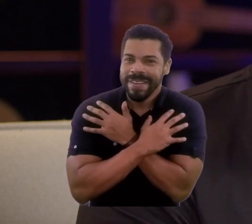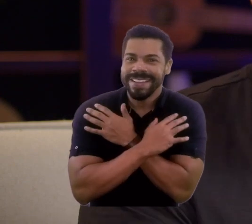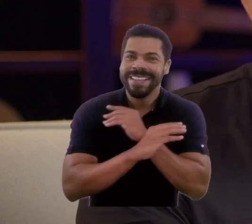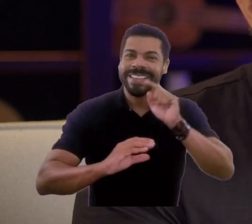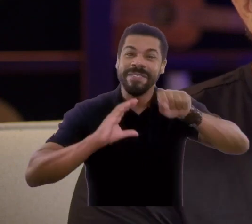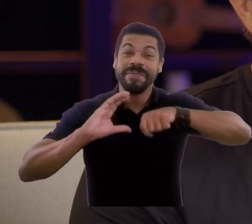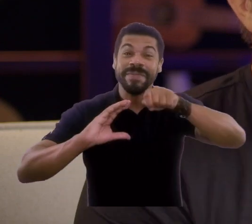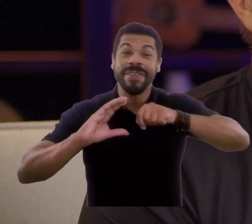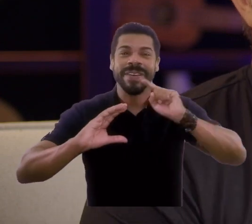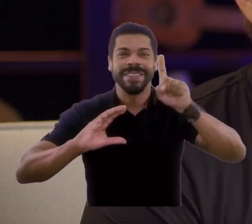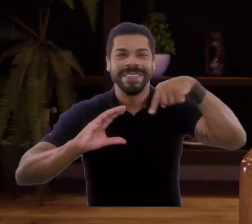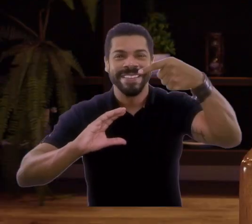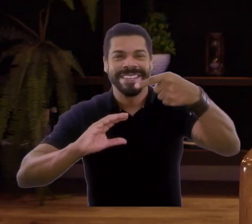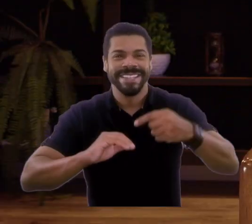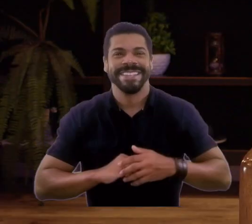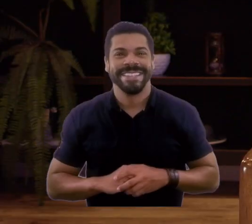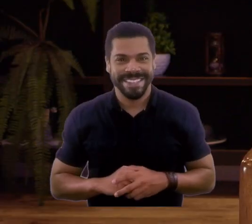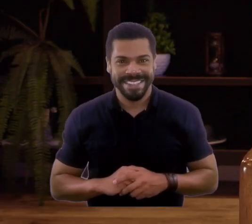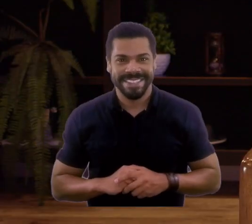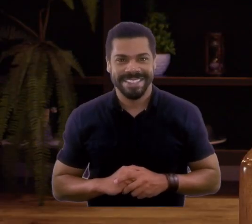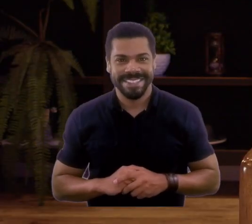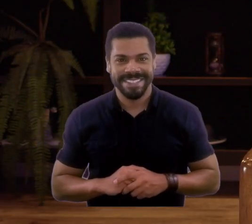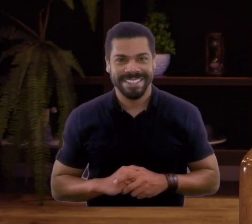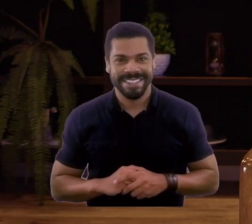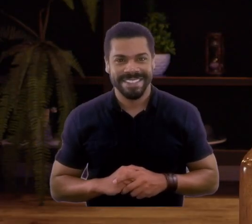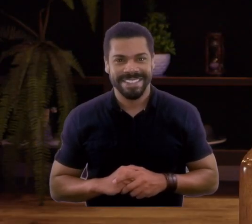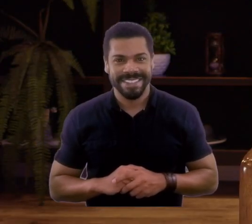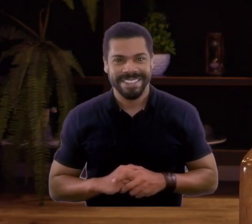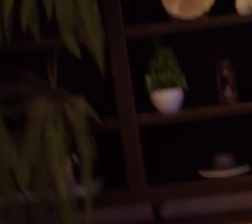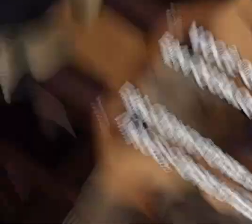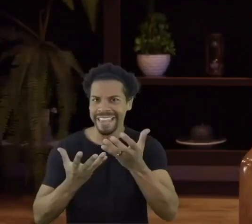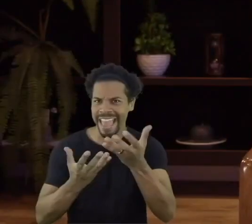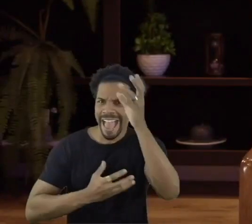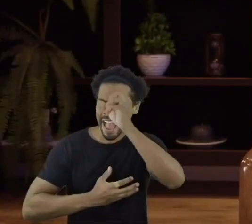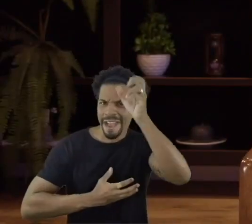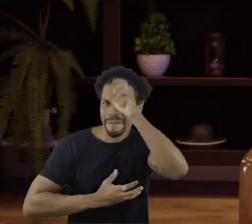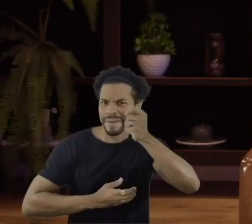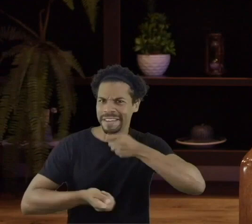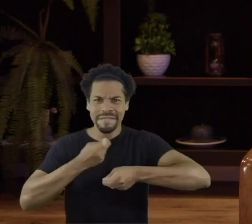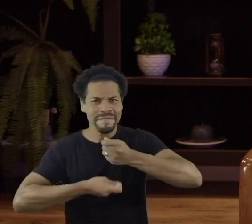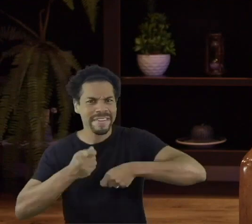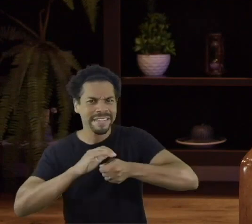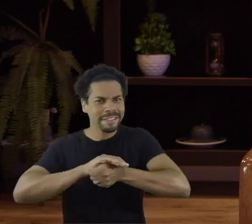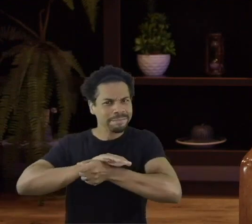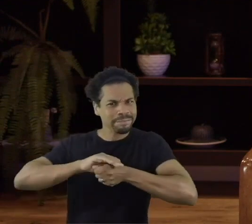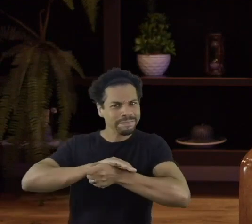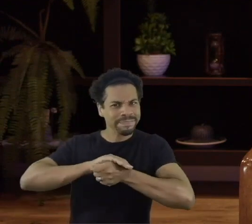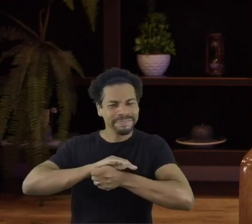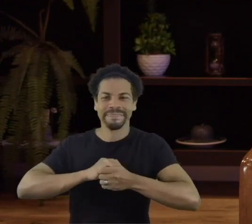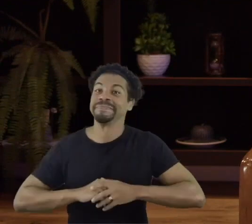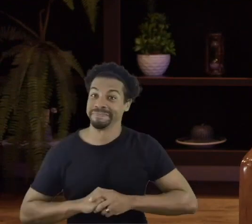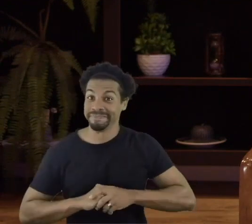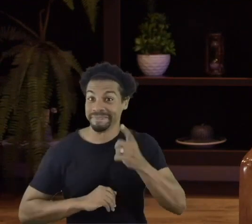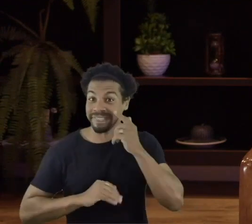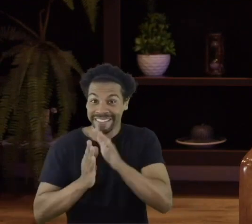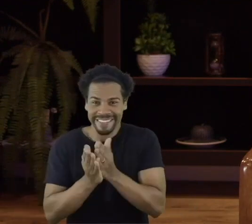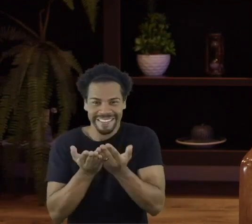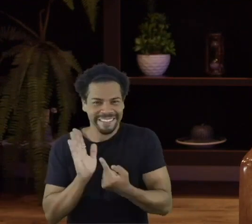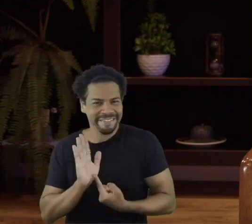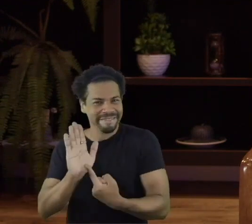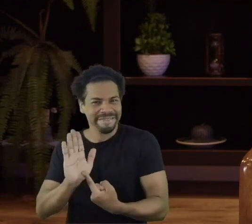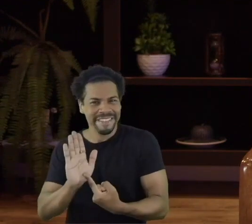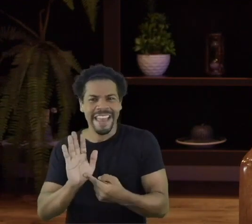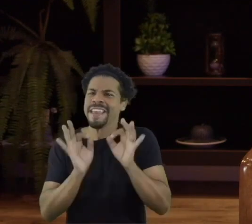hoje e para o longo prazo. Um grande abraço e até o próximo vídeo. Você quer aprender a investir em qualquer cenário econômico? Então,